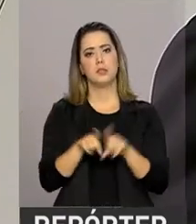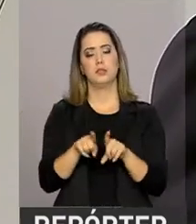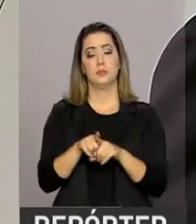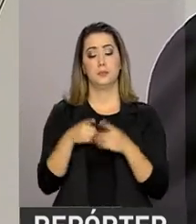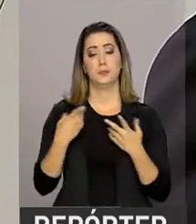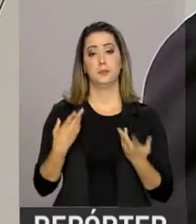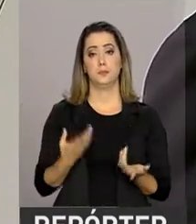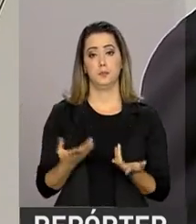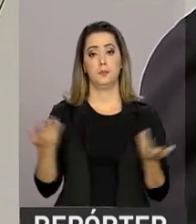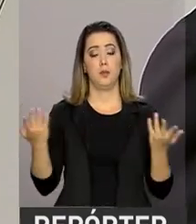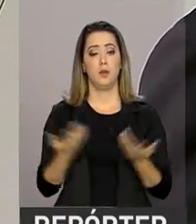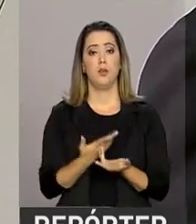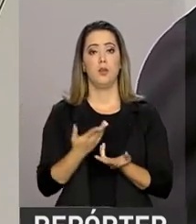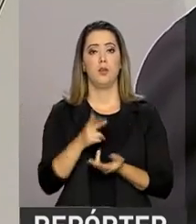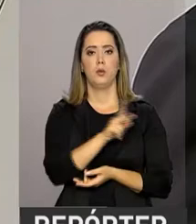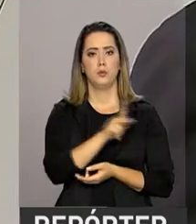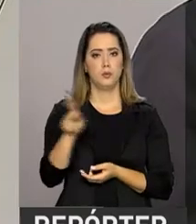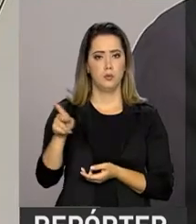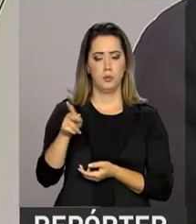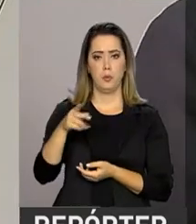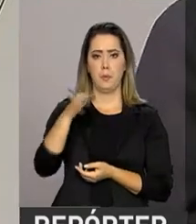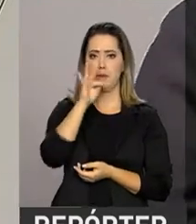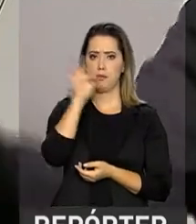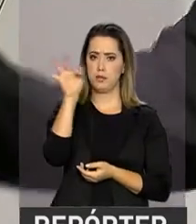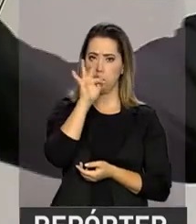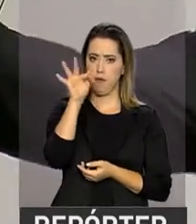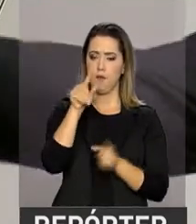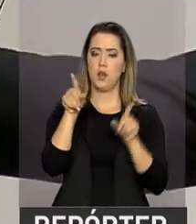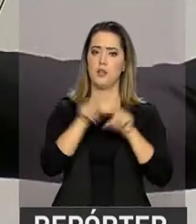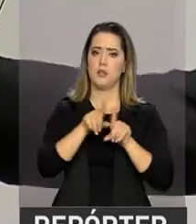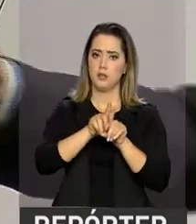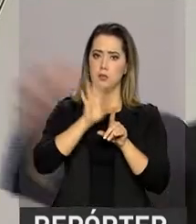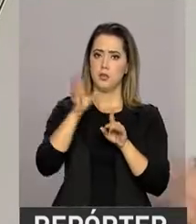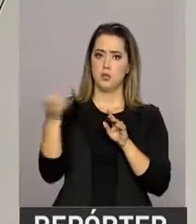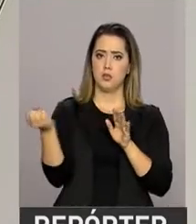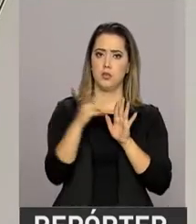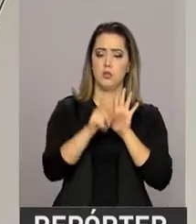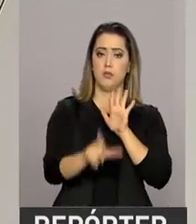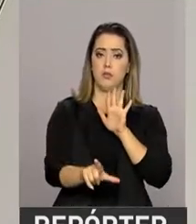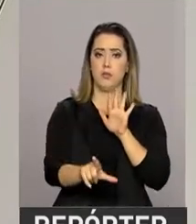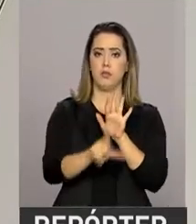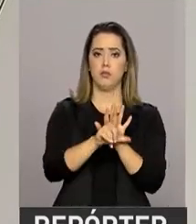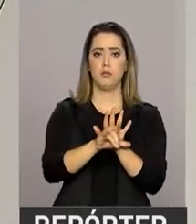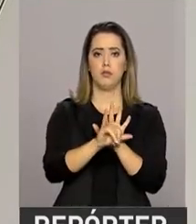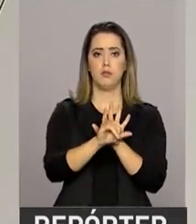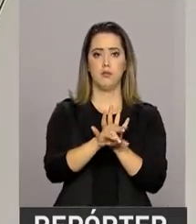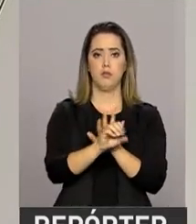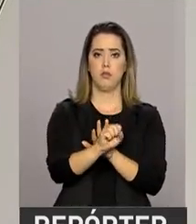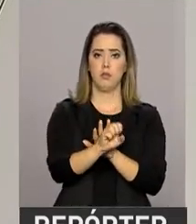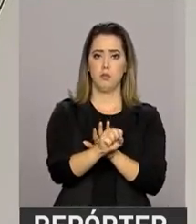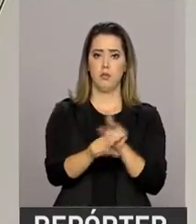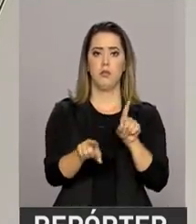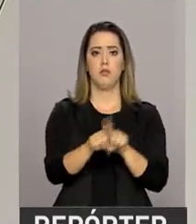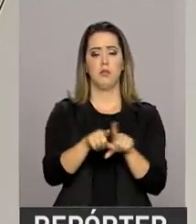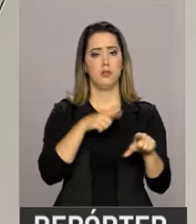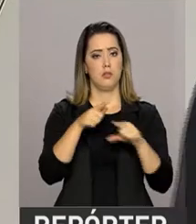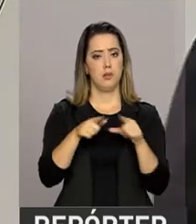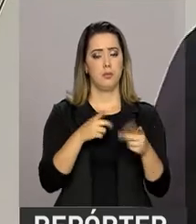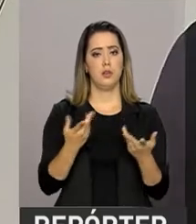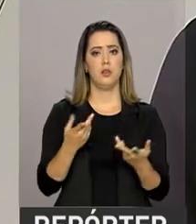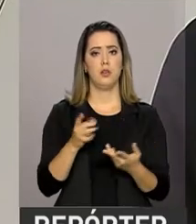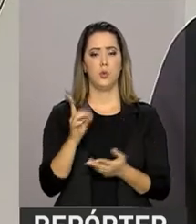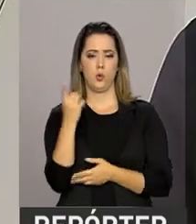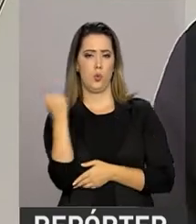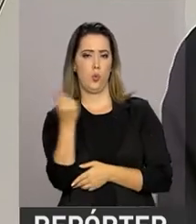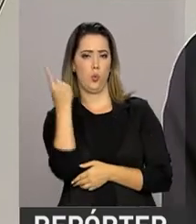o presidente Macron, que assumiu a França, está fazendo uma reforma trabalhista e uma revisão previdenciária. Então, isso não é uma coisa só